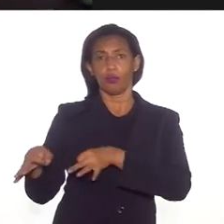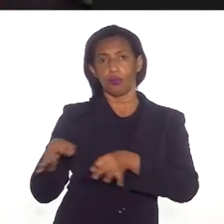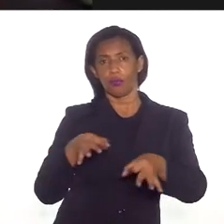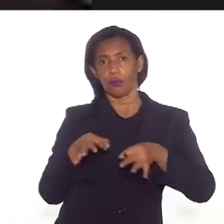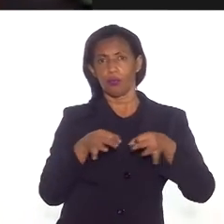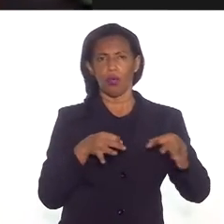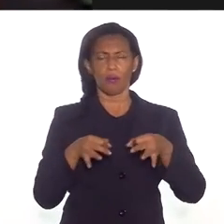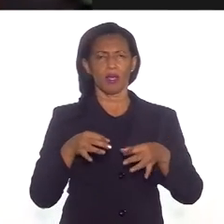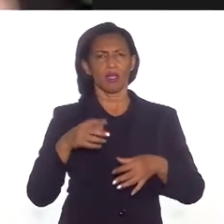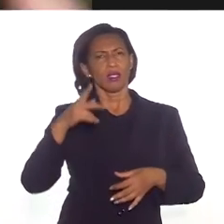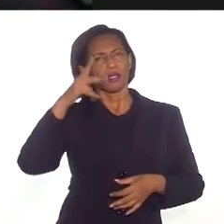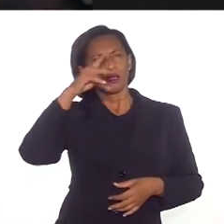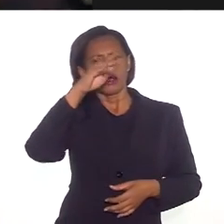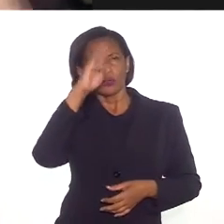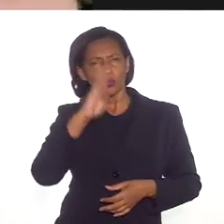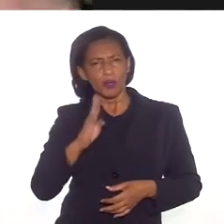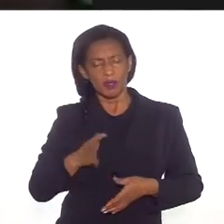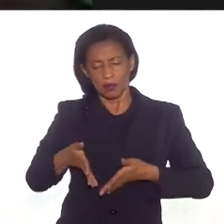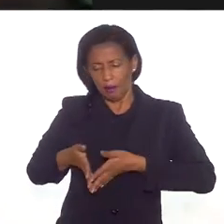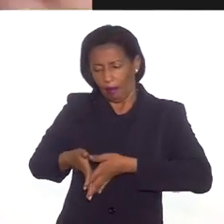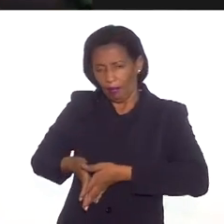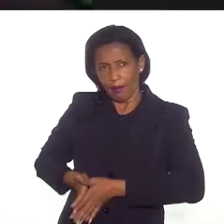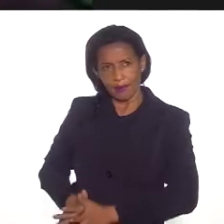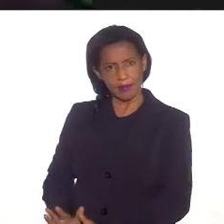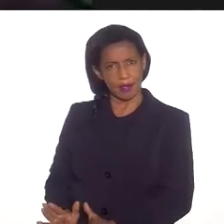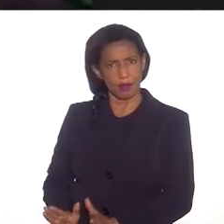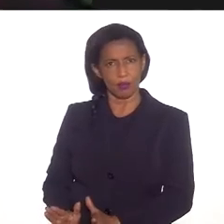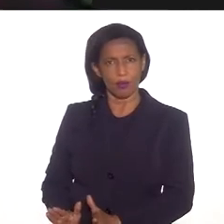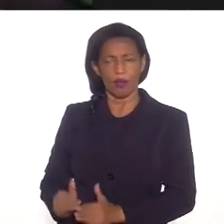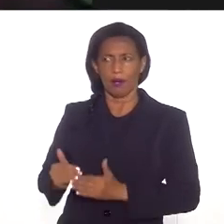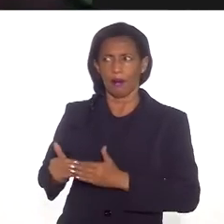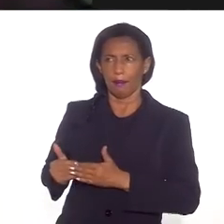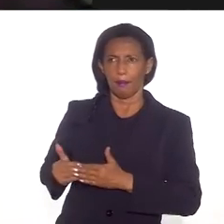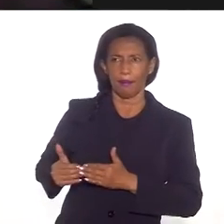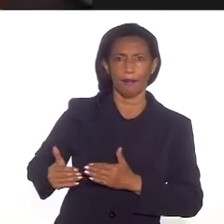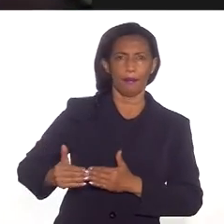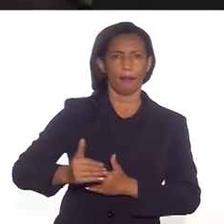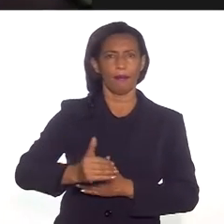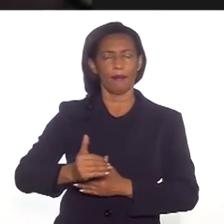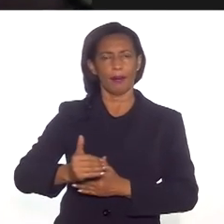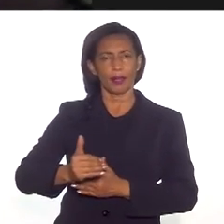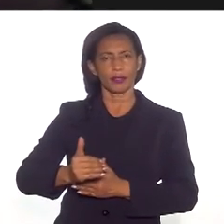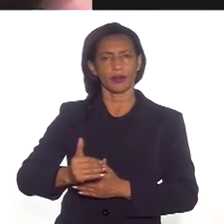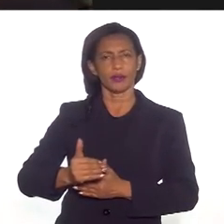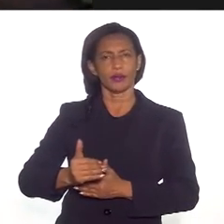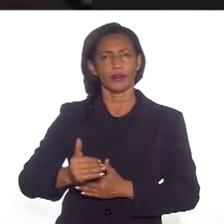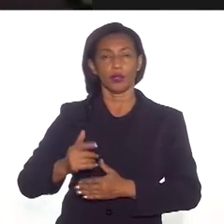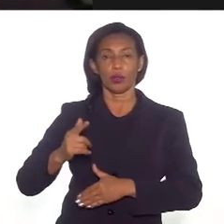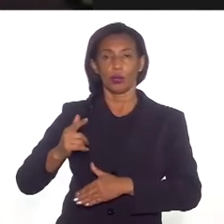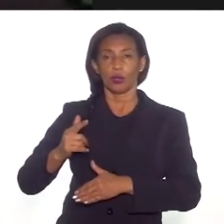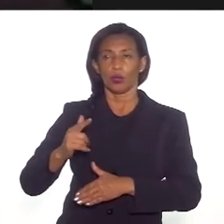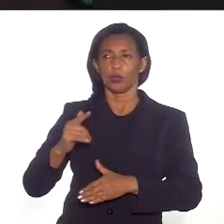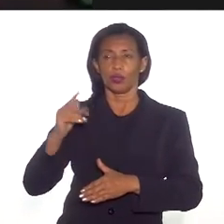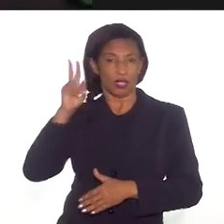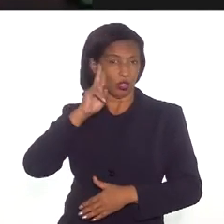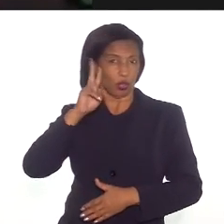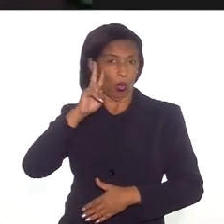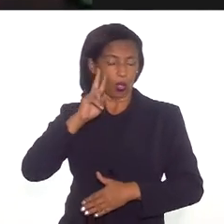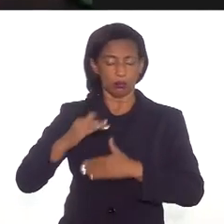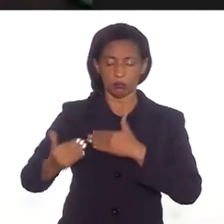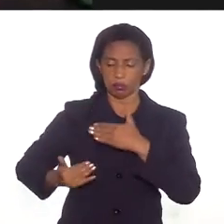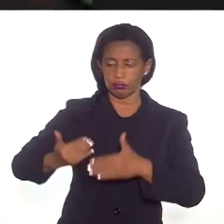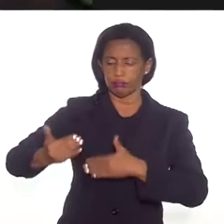maneira que os brasileiros que iam nascendo no decorrer do tempo da